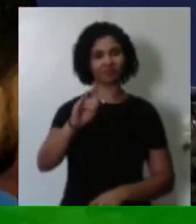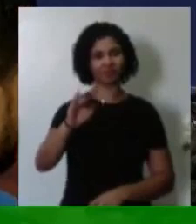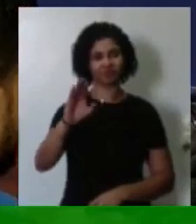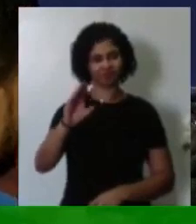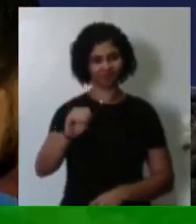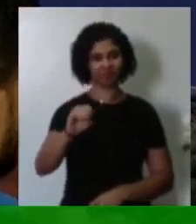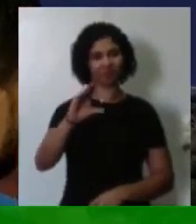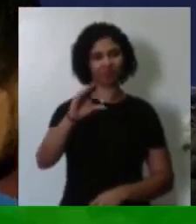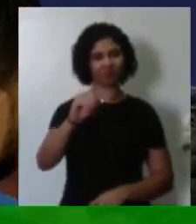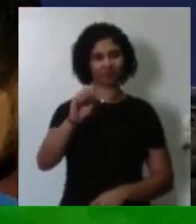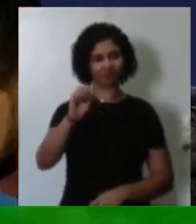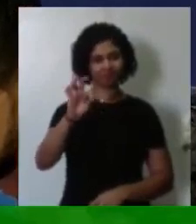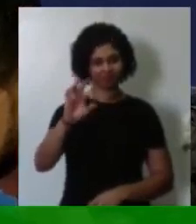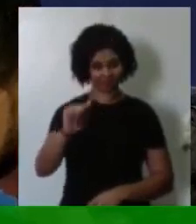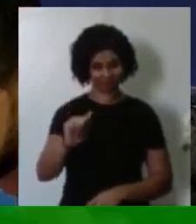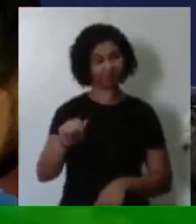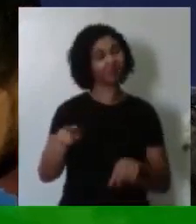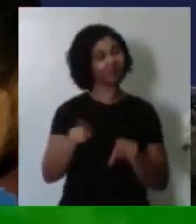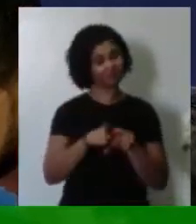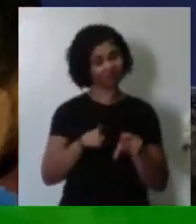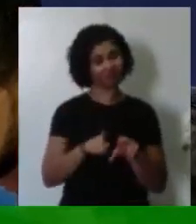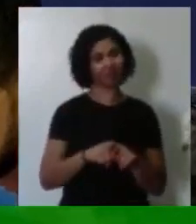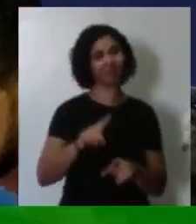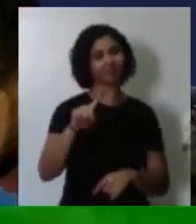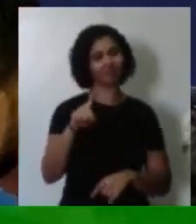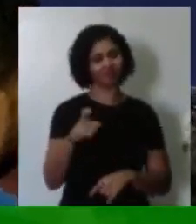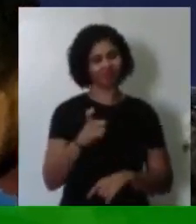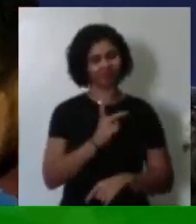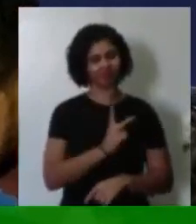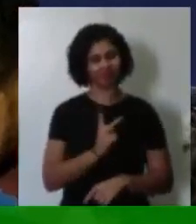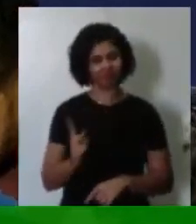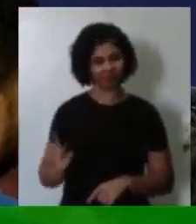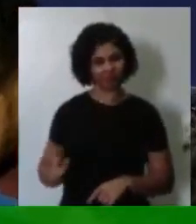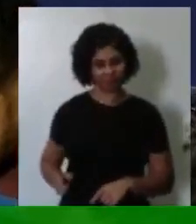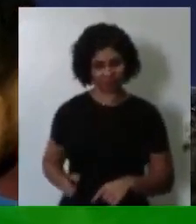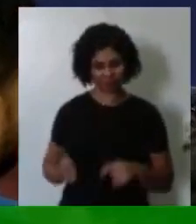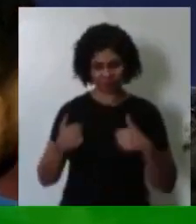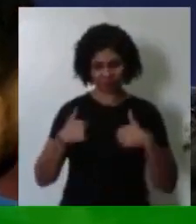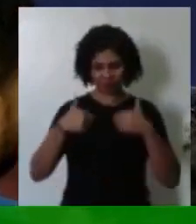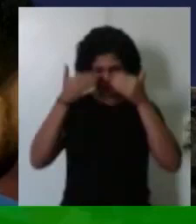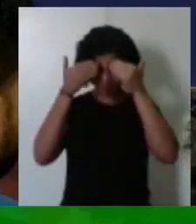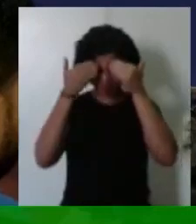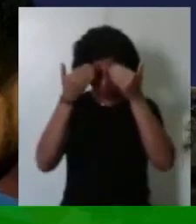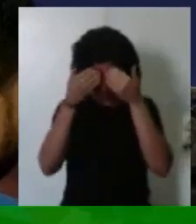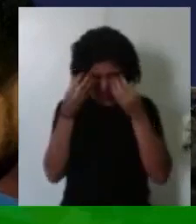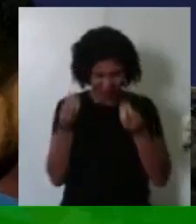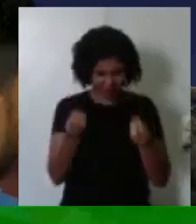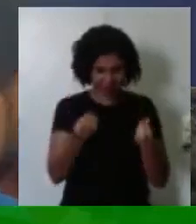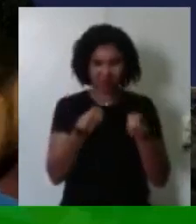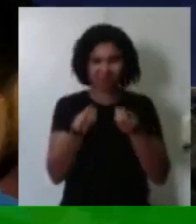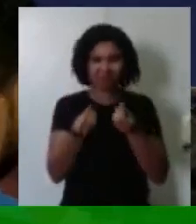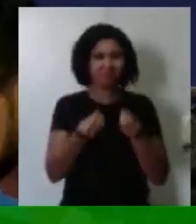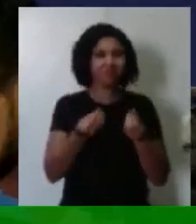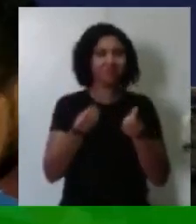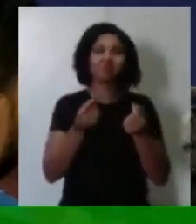ex-vereador, eu não tenho palavras para te agradecer também